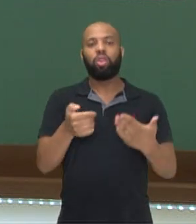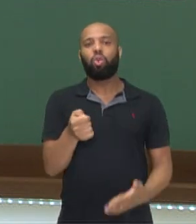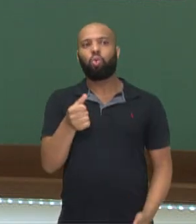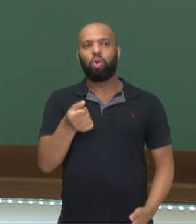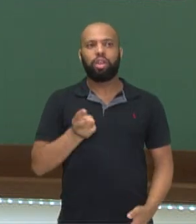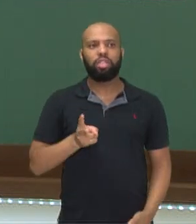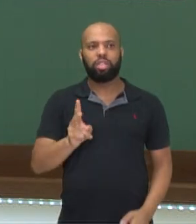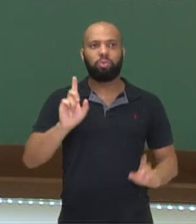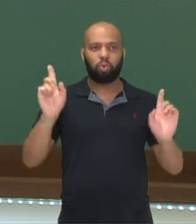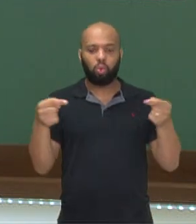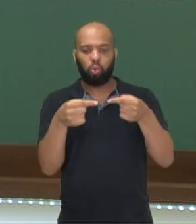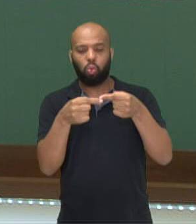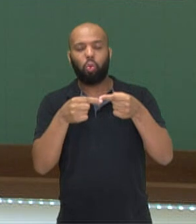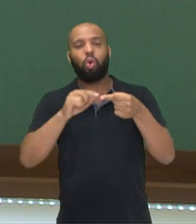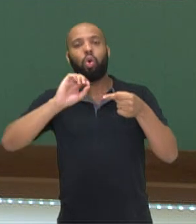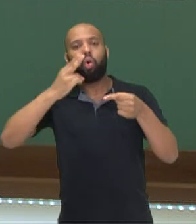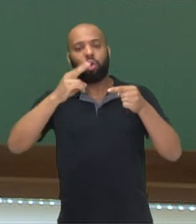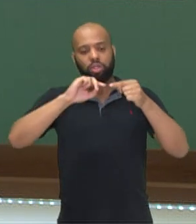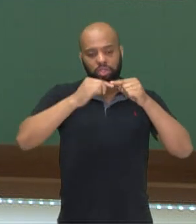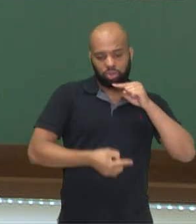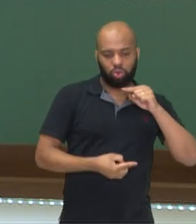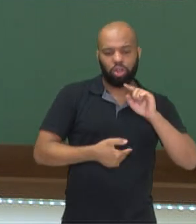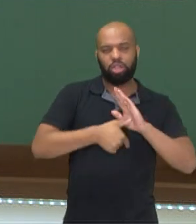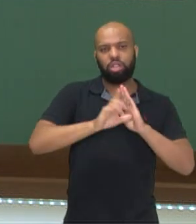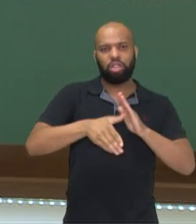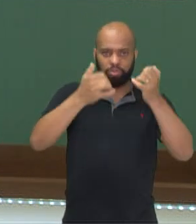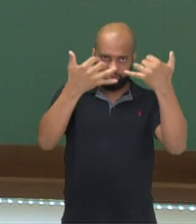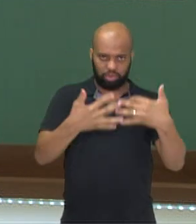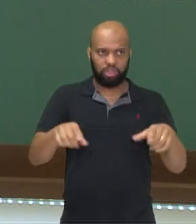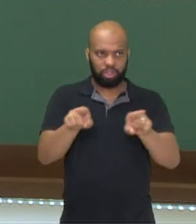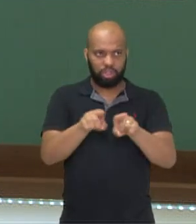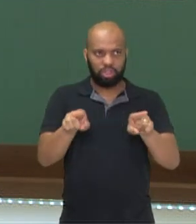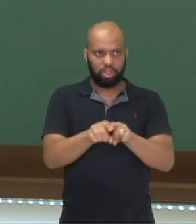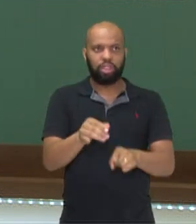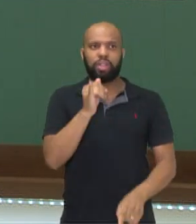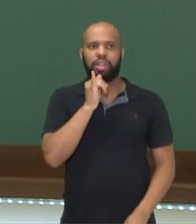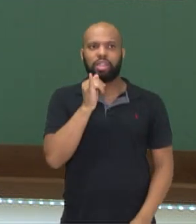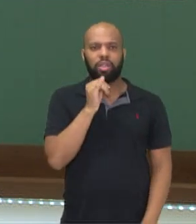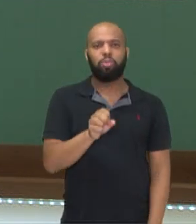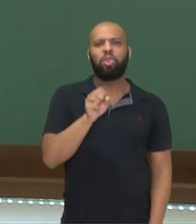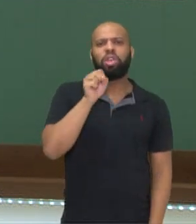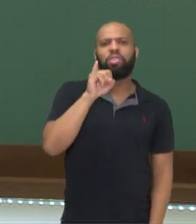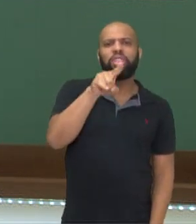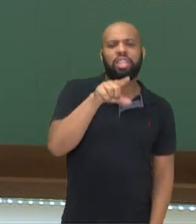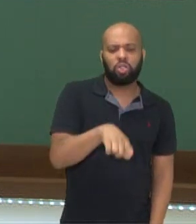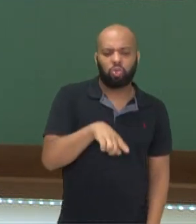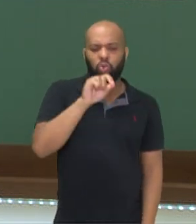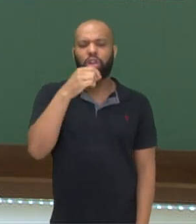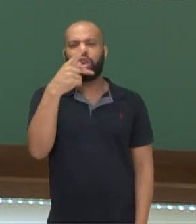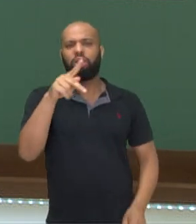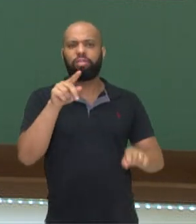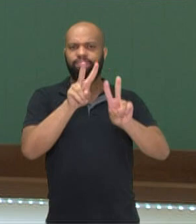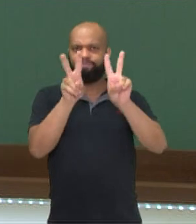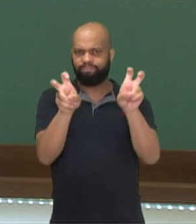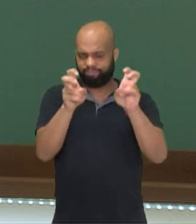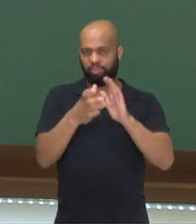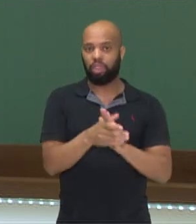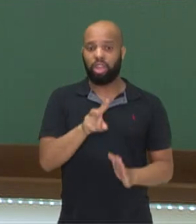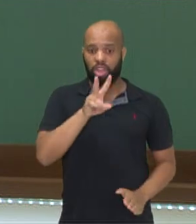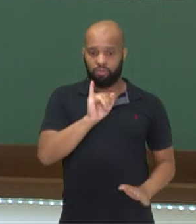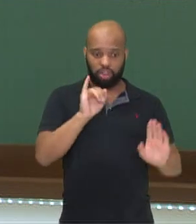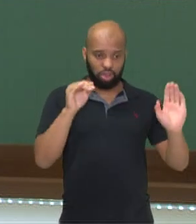Geralmente, concorda ou discorda. É o que eu falei para vocês. Por exemplo, se você escolheu o seu tema, você vai